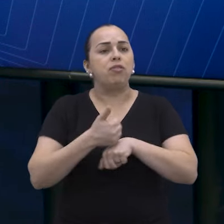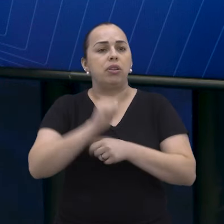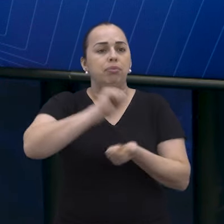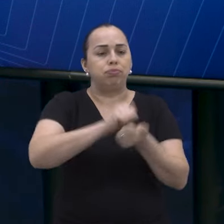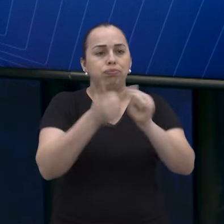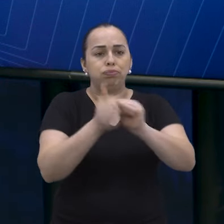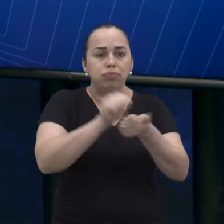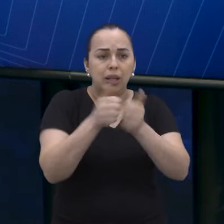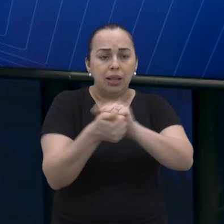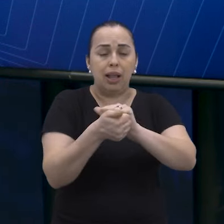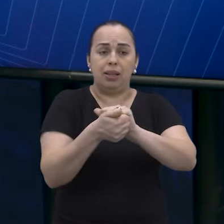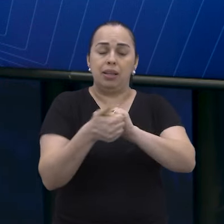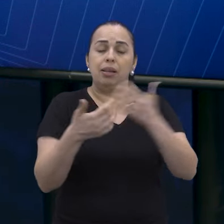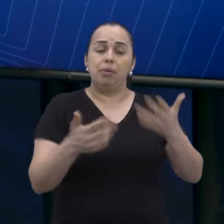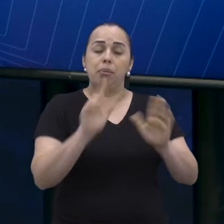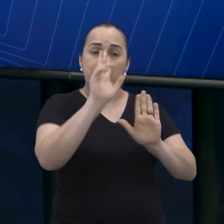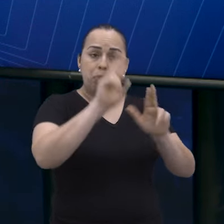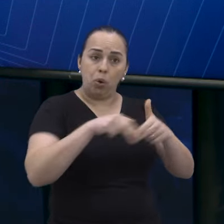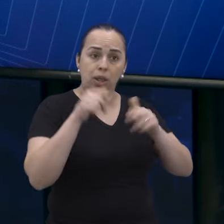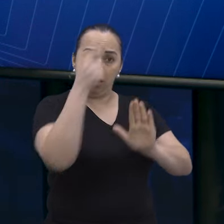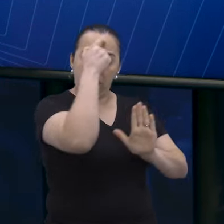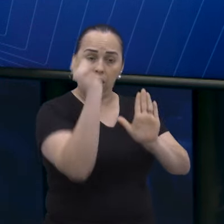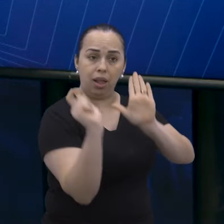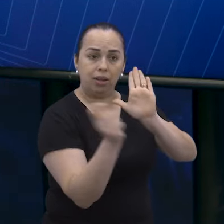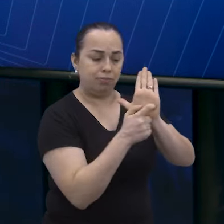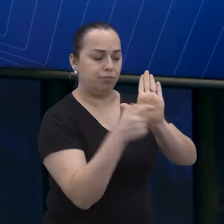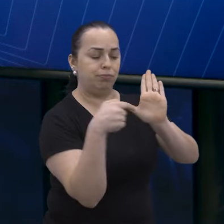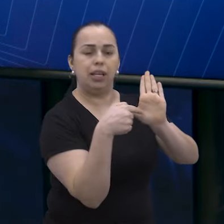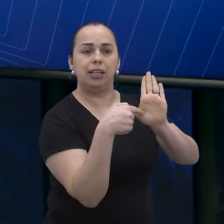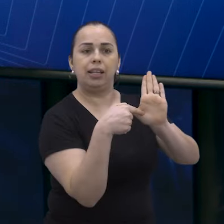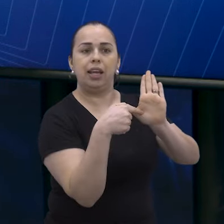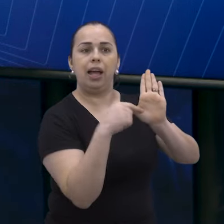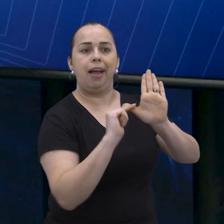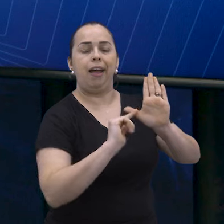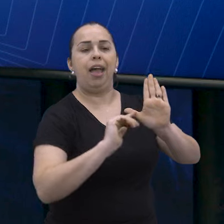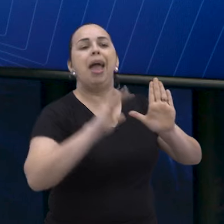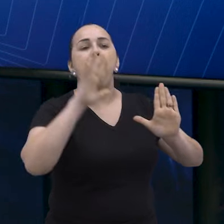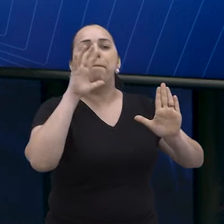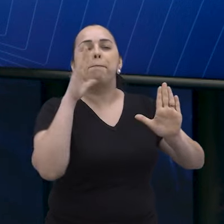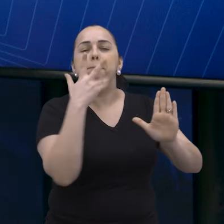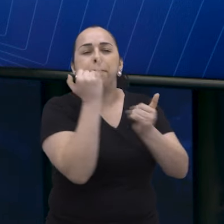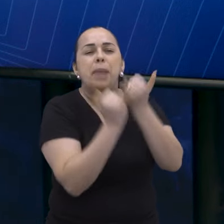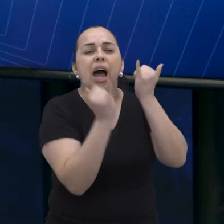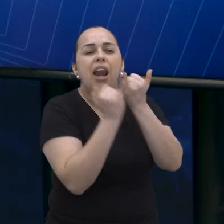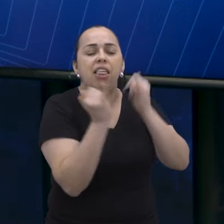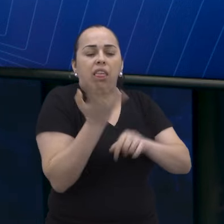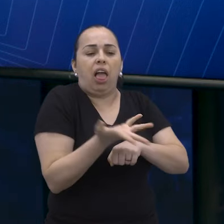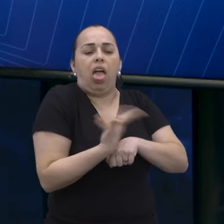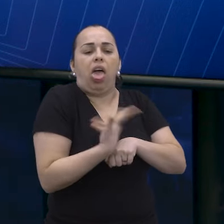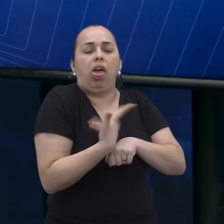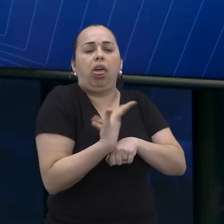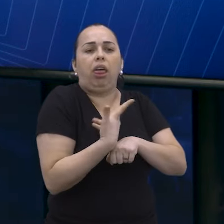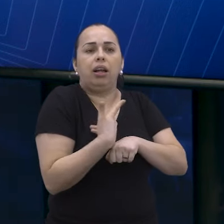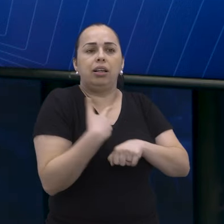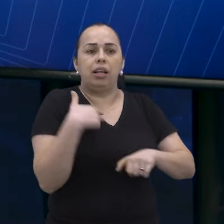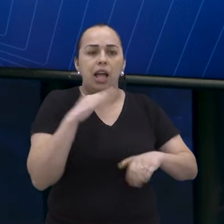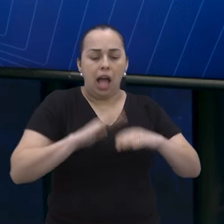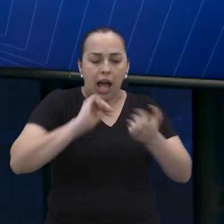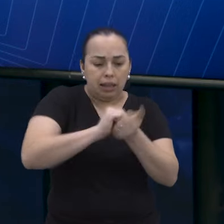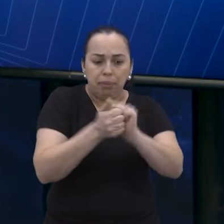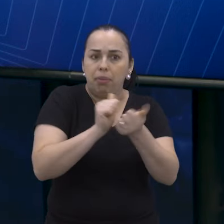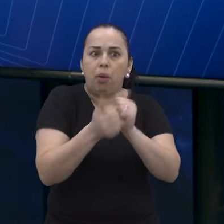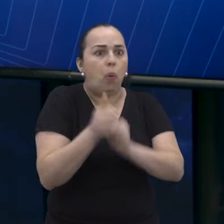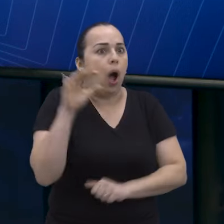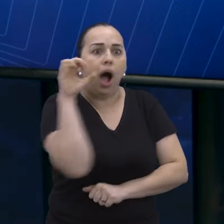adaptar a diferentes tecnologias. A inteligência artificial, ela vem acelerar esse momento como que a gente viveu na pandemia, utilizando